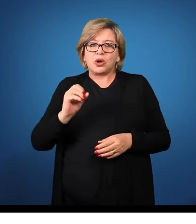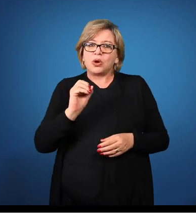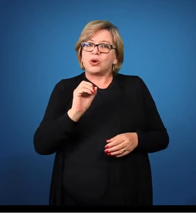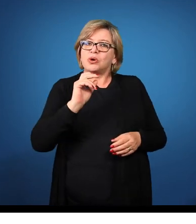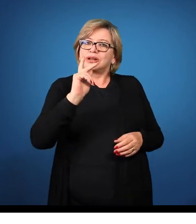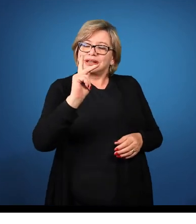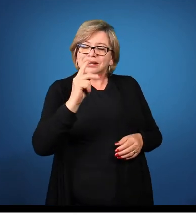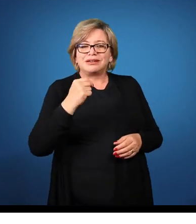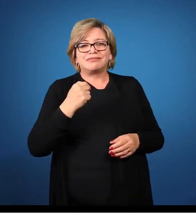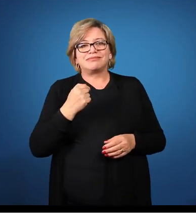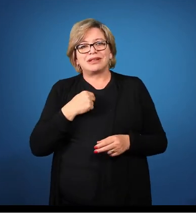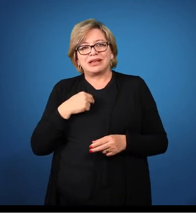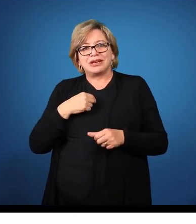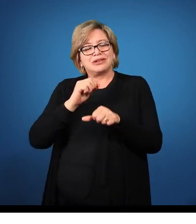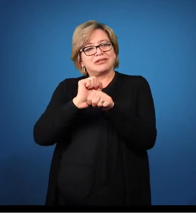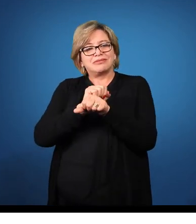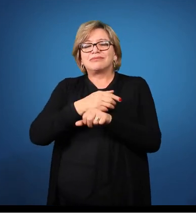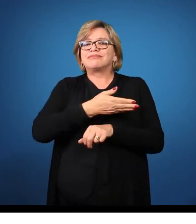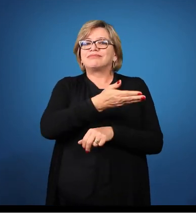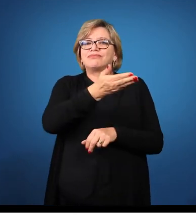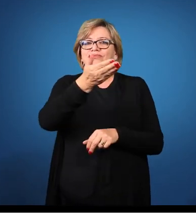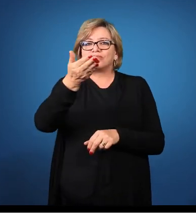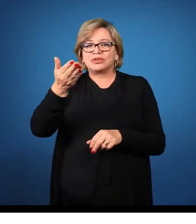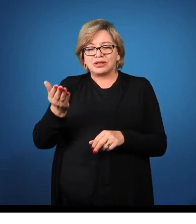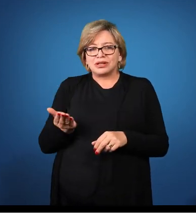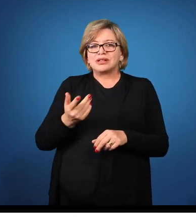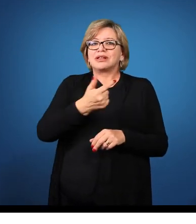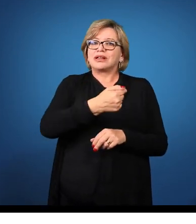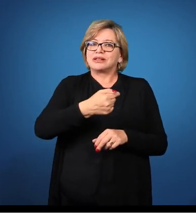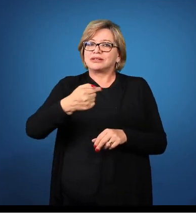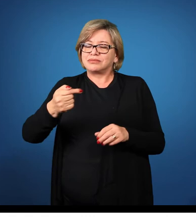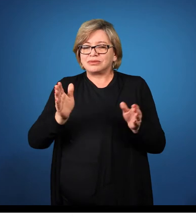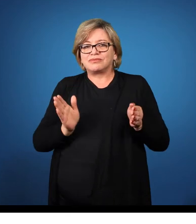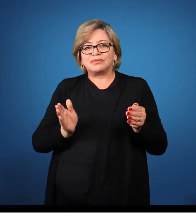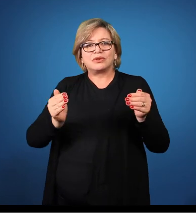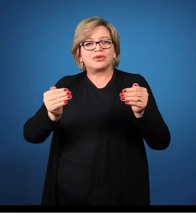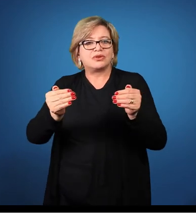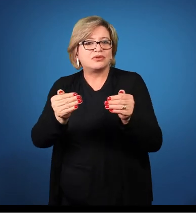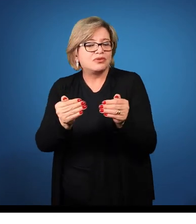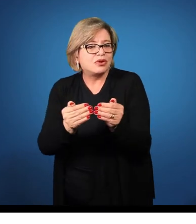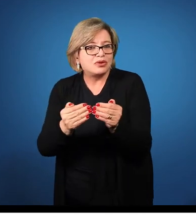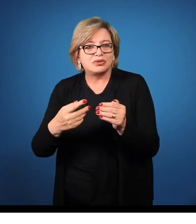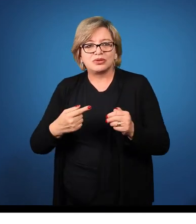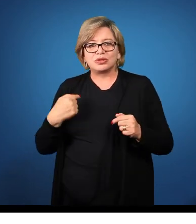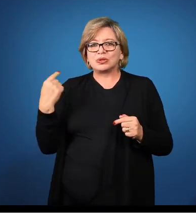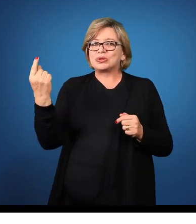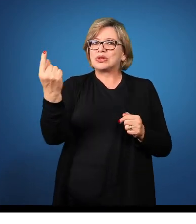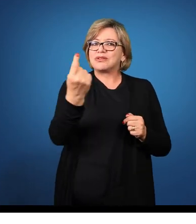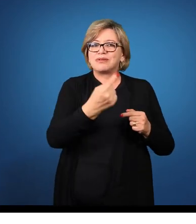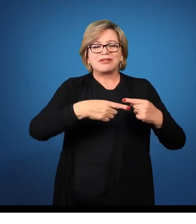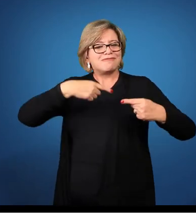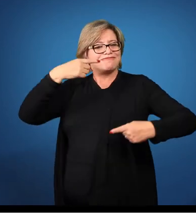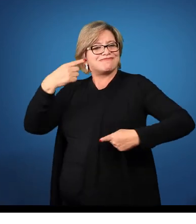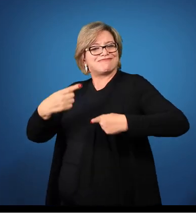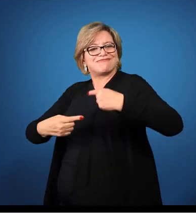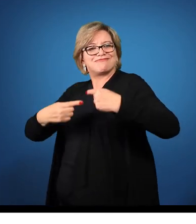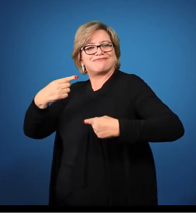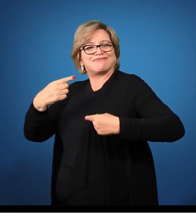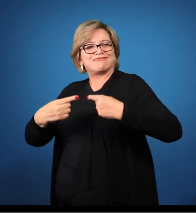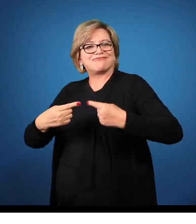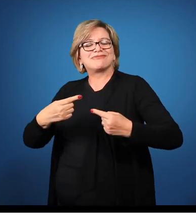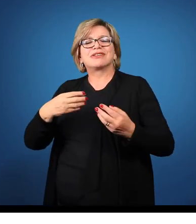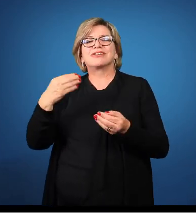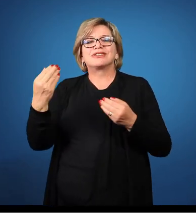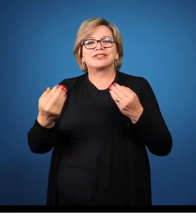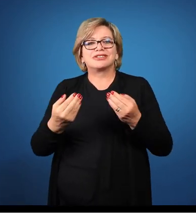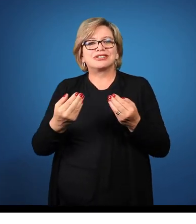Então, eu aguardo vocês durante essa semana nos fóruns, onde nós iremos debater bastante essa questão.